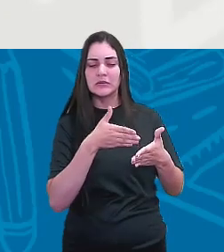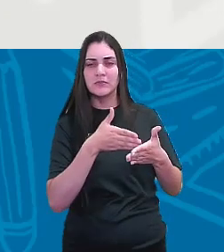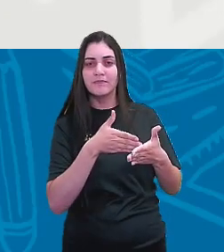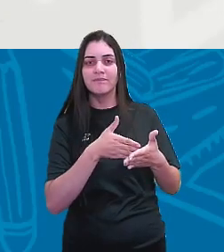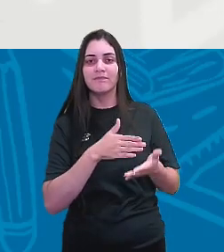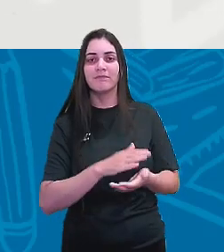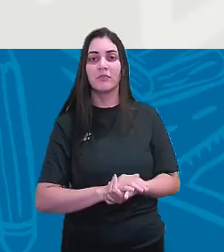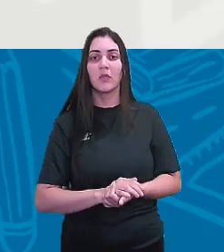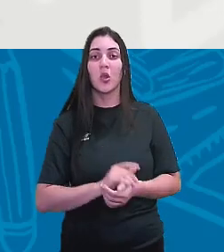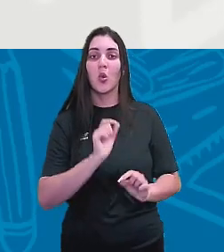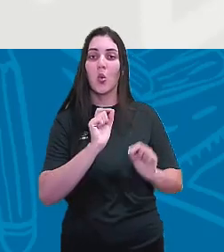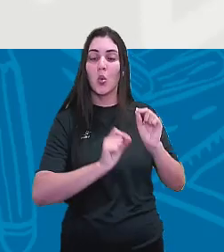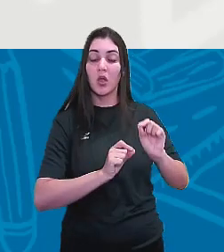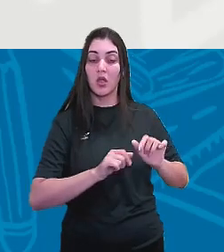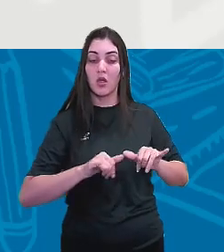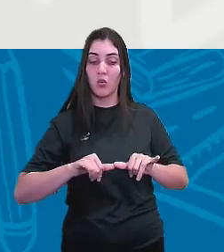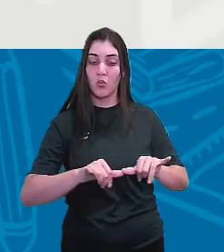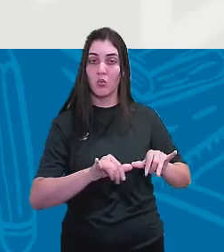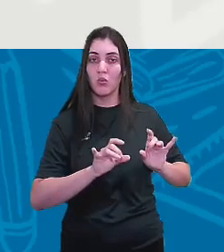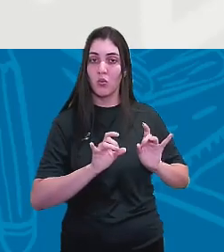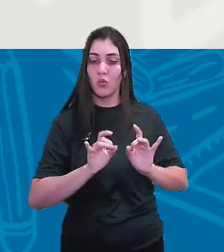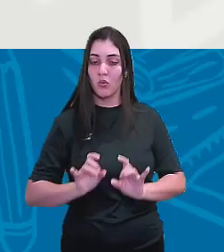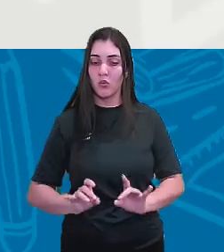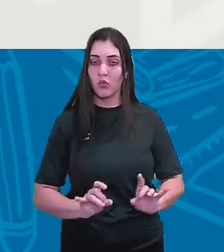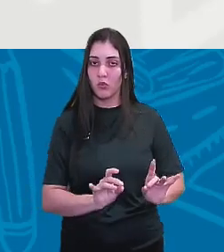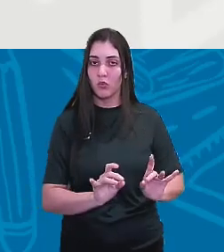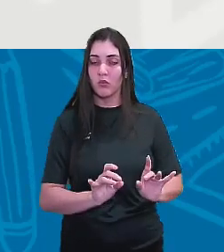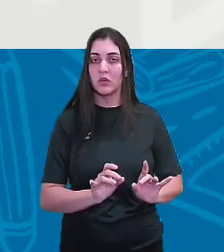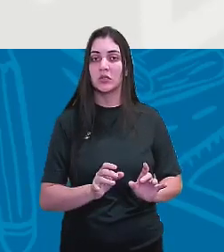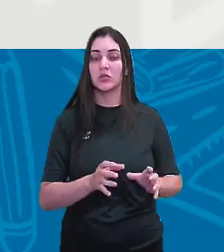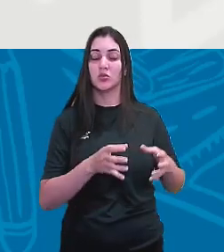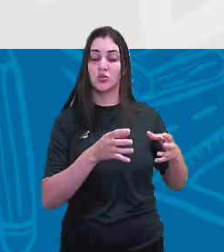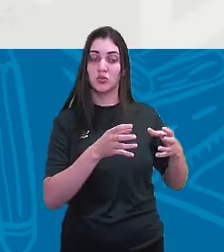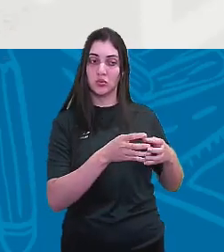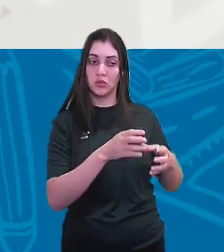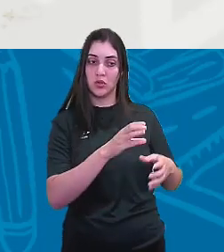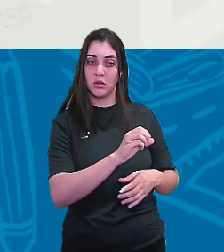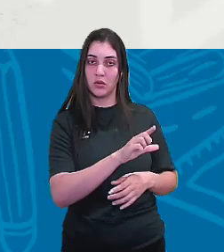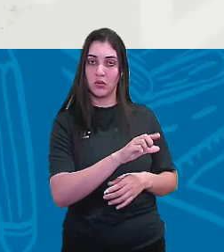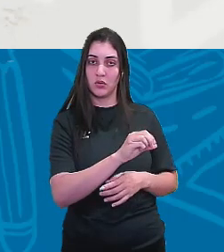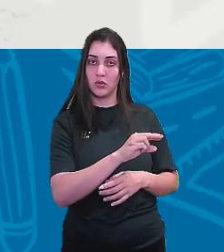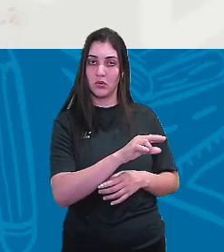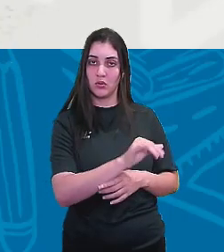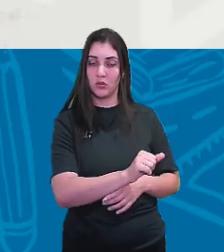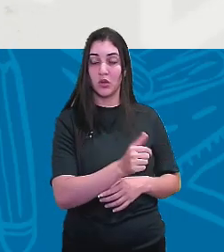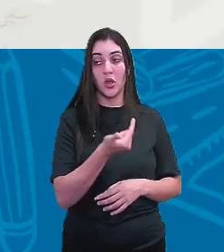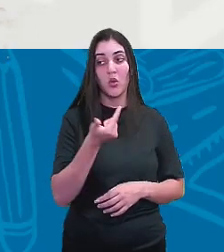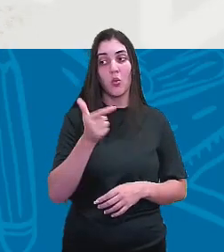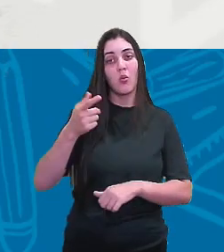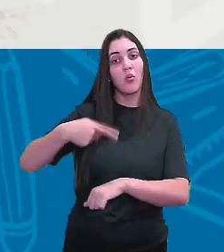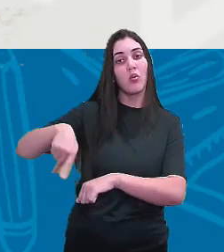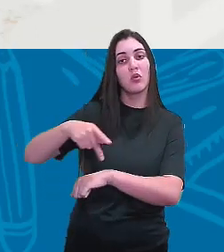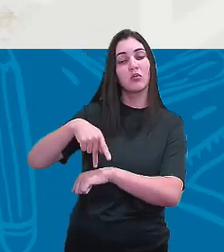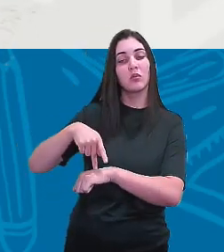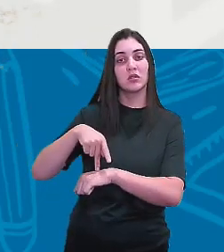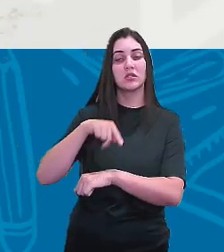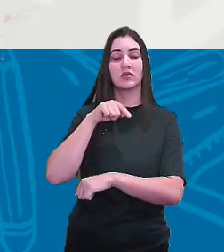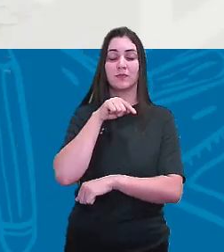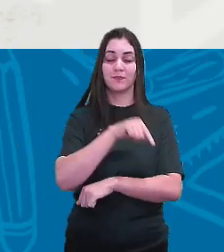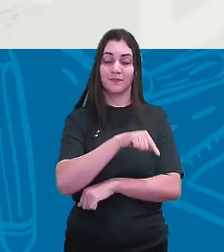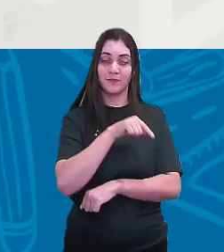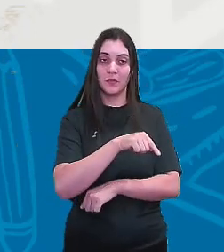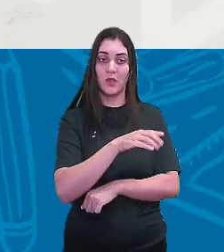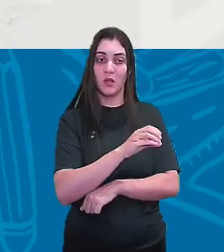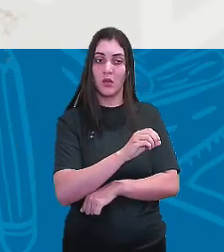o comércio da colônia com outros países. Era proibido. A colônia só podia